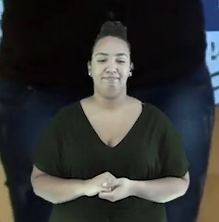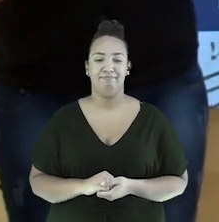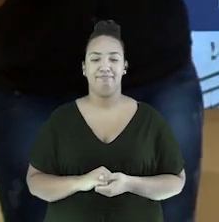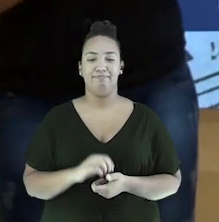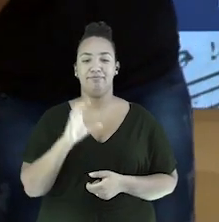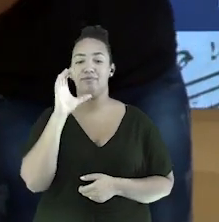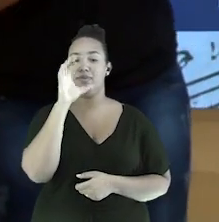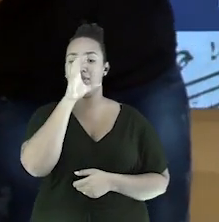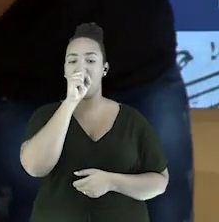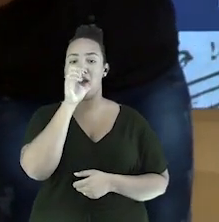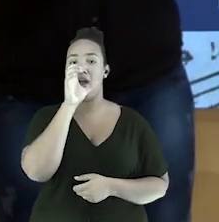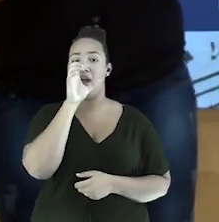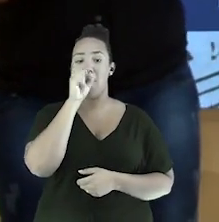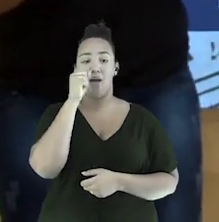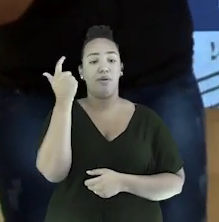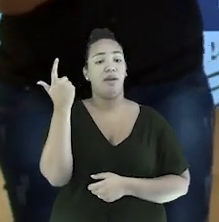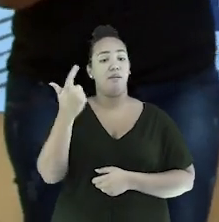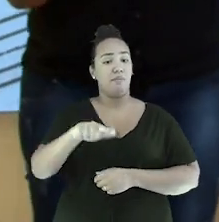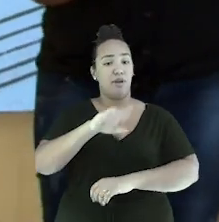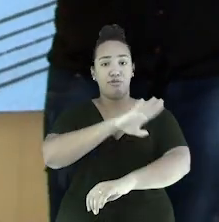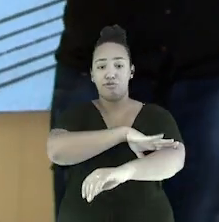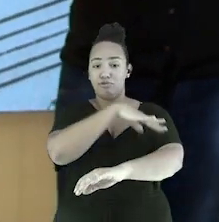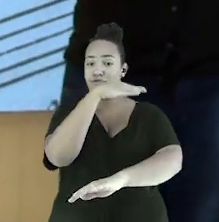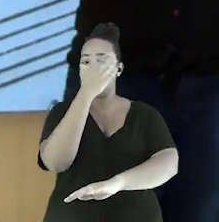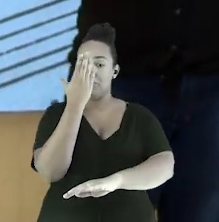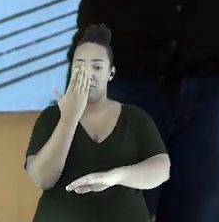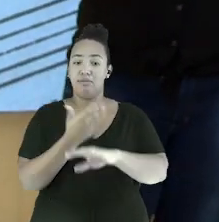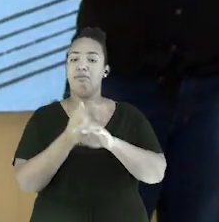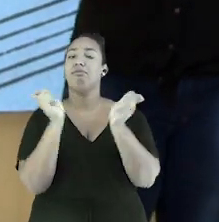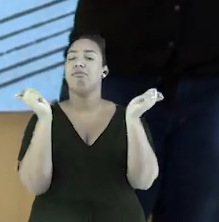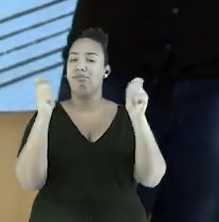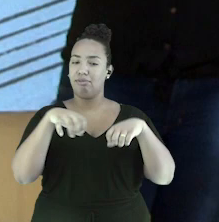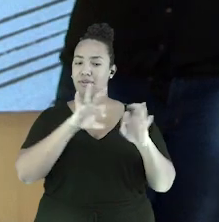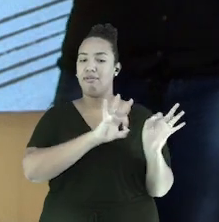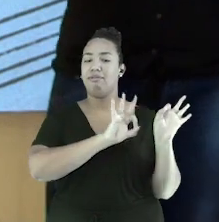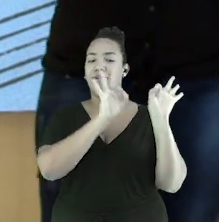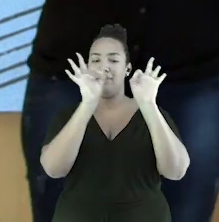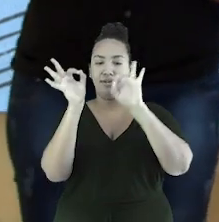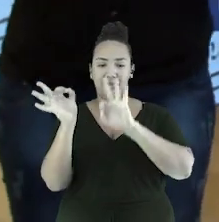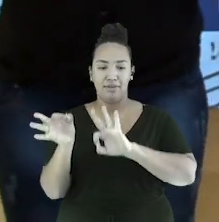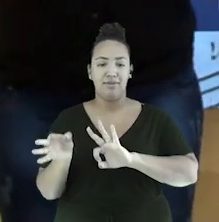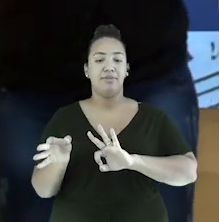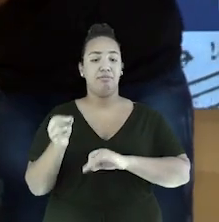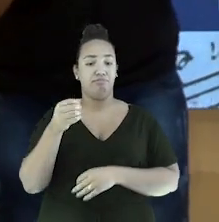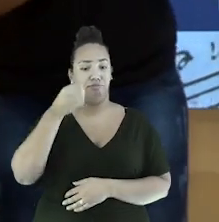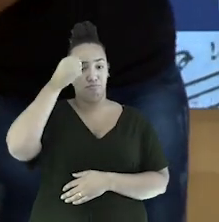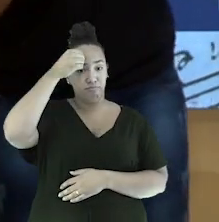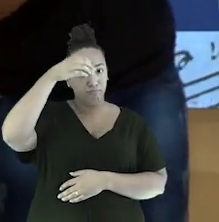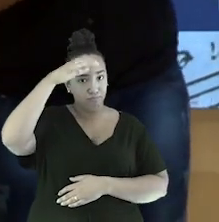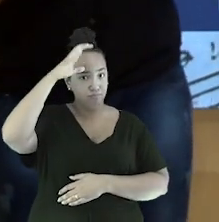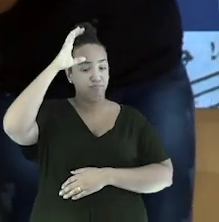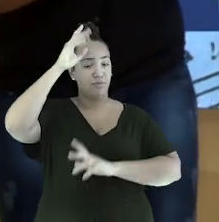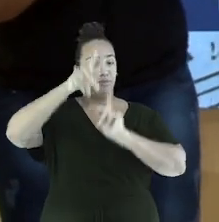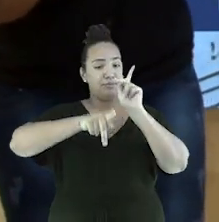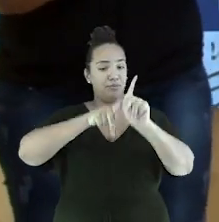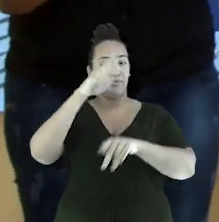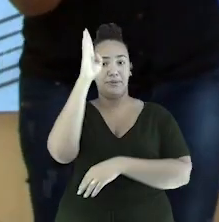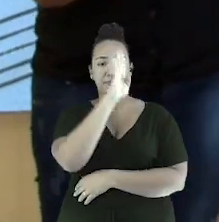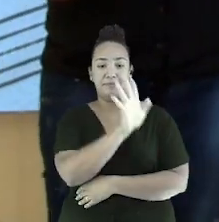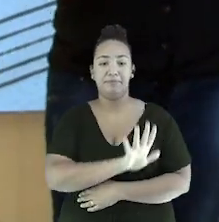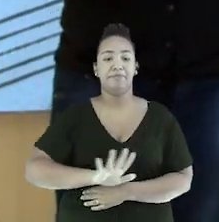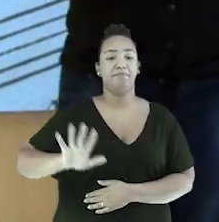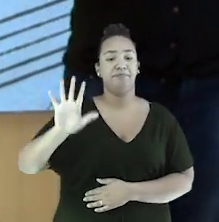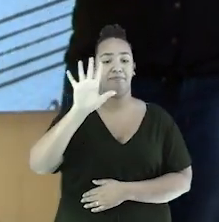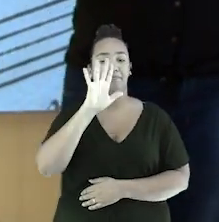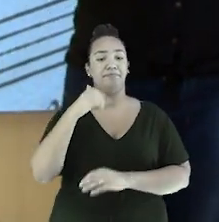E no sábado repetir os programas por inteiro. Para dar tempo de assistir o que fizemos no doutor. Para levar conhecimento para o povo brasileiro.